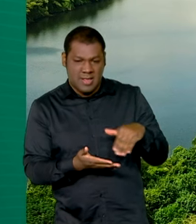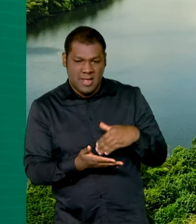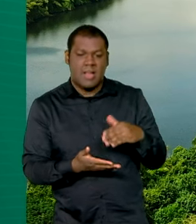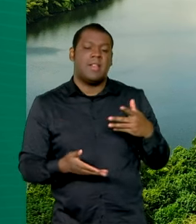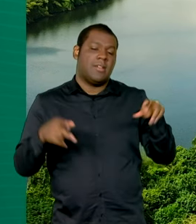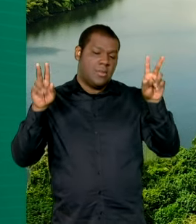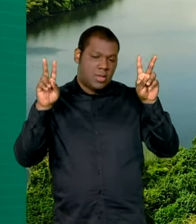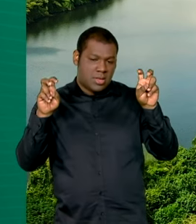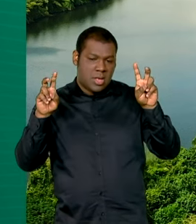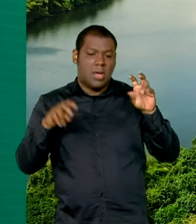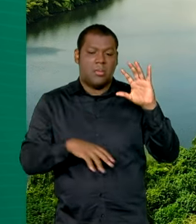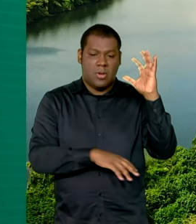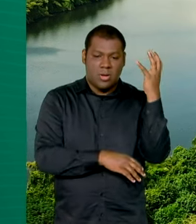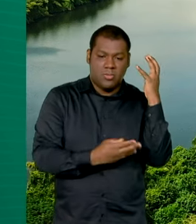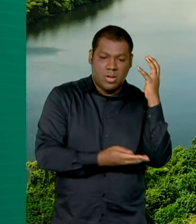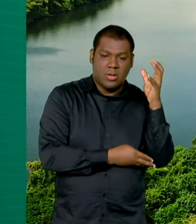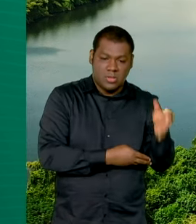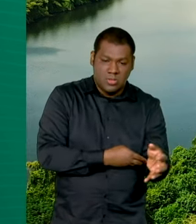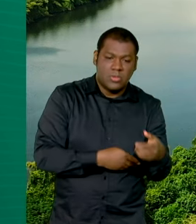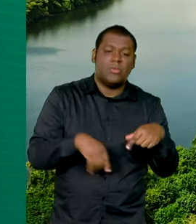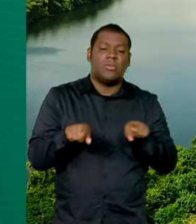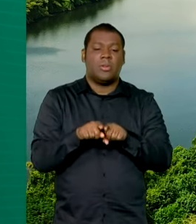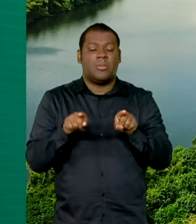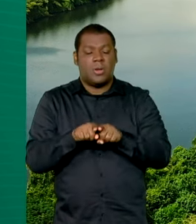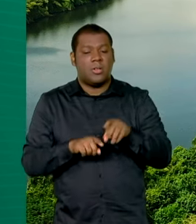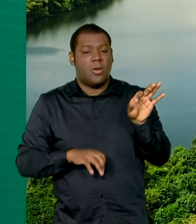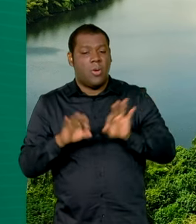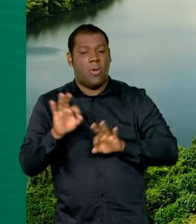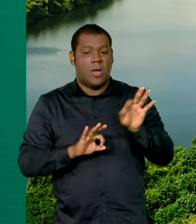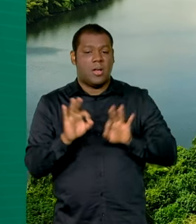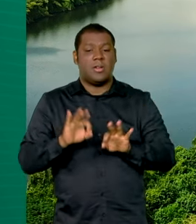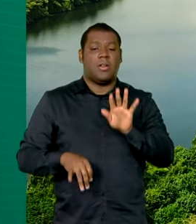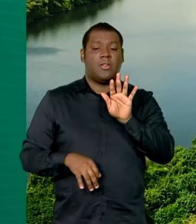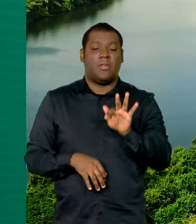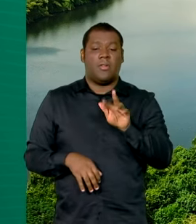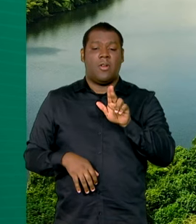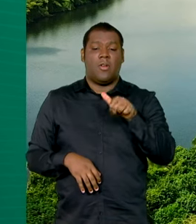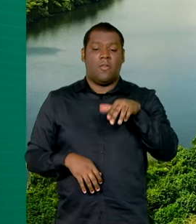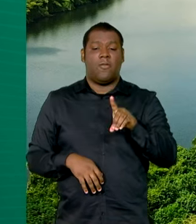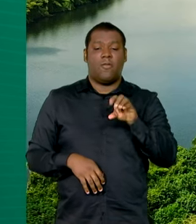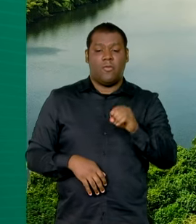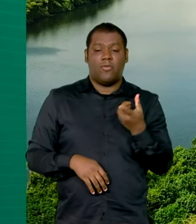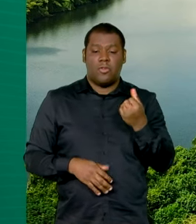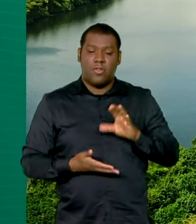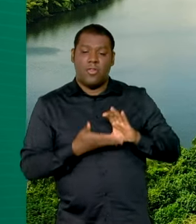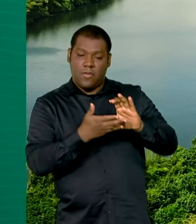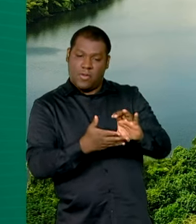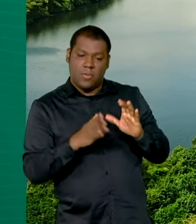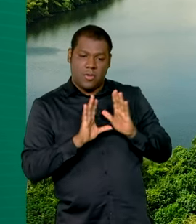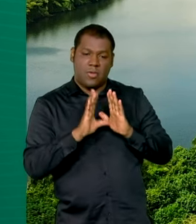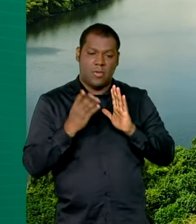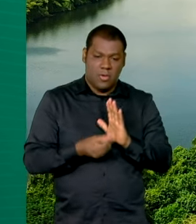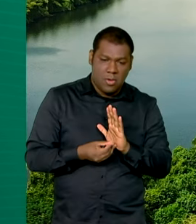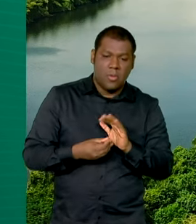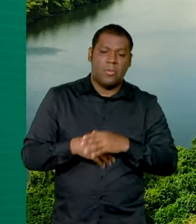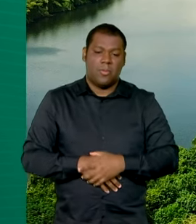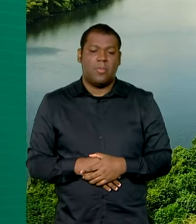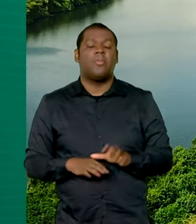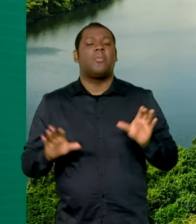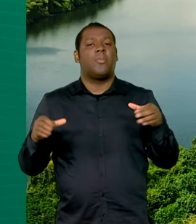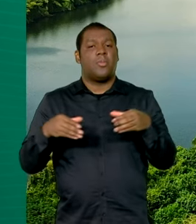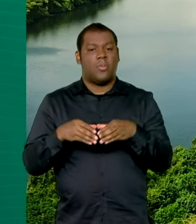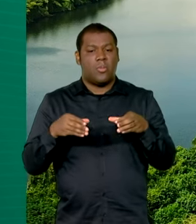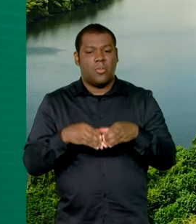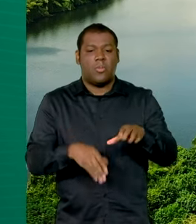desmatamento em tempo real, regularização fundiária e ambiental, assistência técnica e extensão rural para